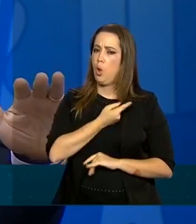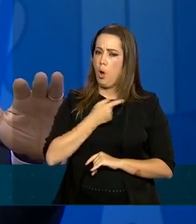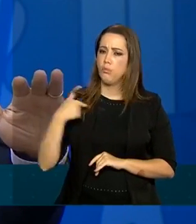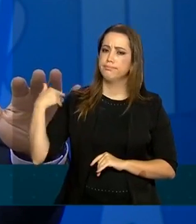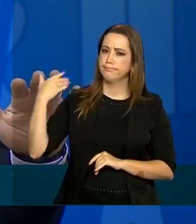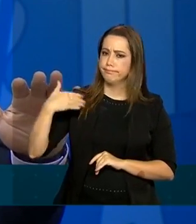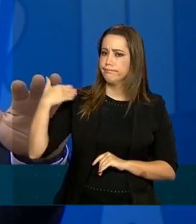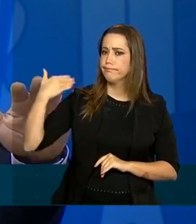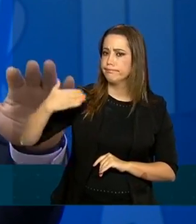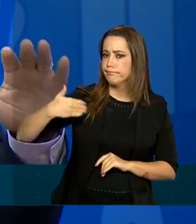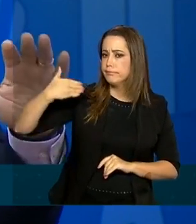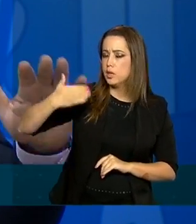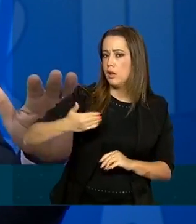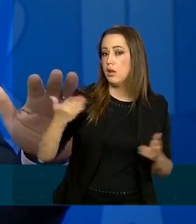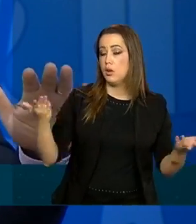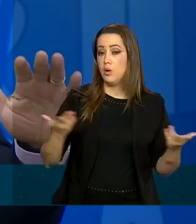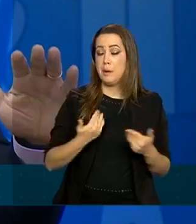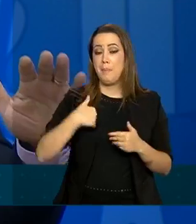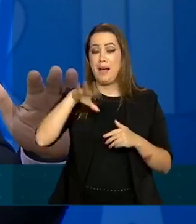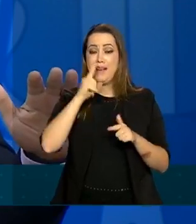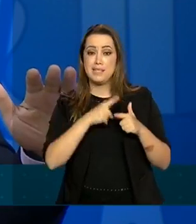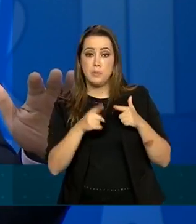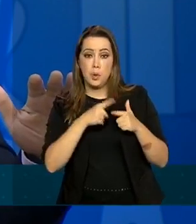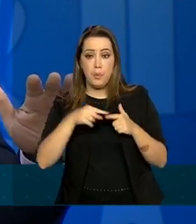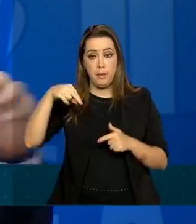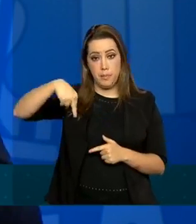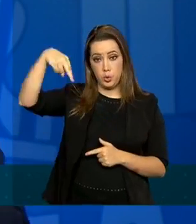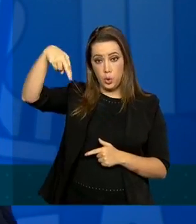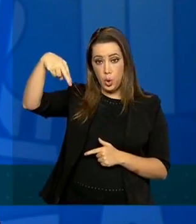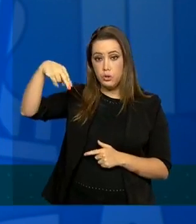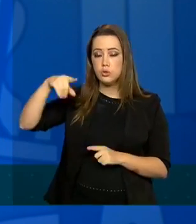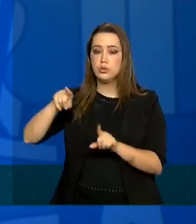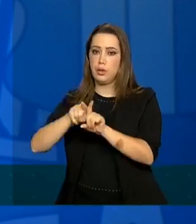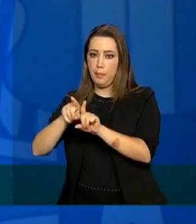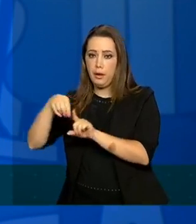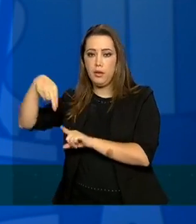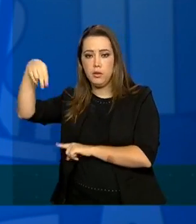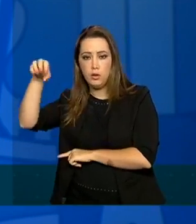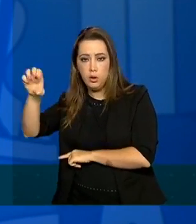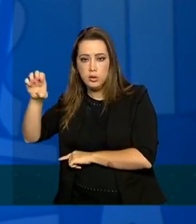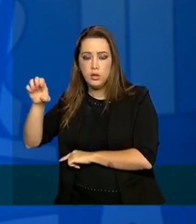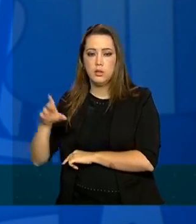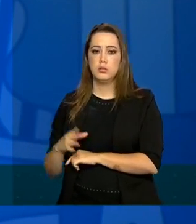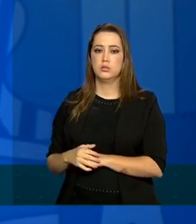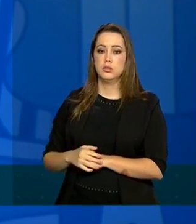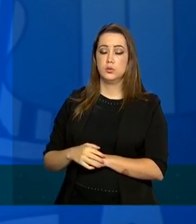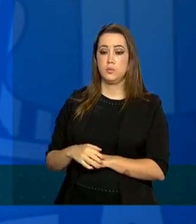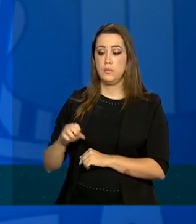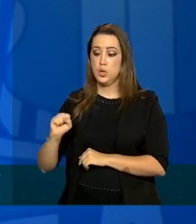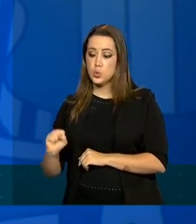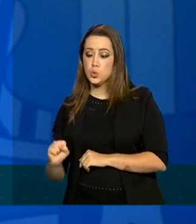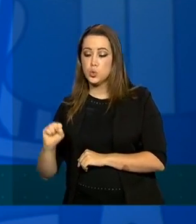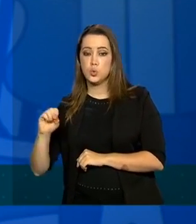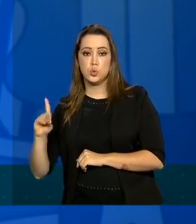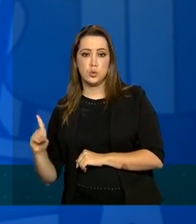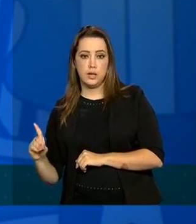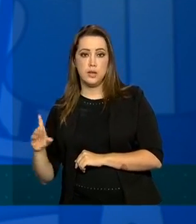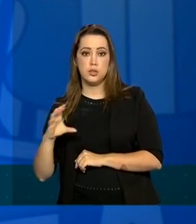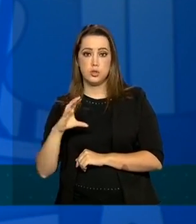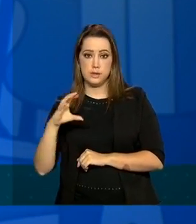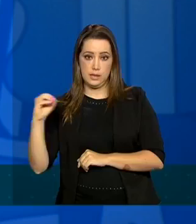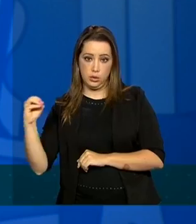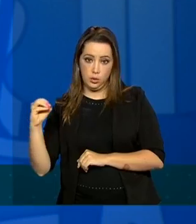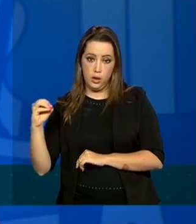estamos passando por uma situação de maior gravidade das regiões norte e nordeste e das regiões sul, sudeste, centro-oeste tirando São Paulo e Rio de Janeiro